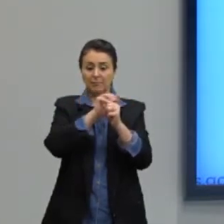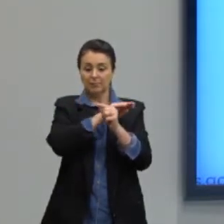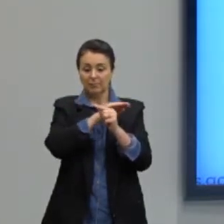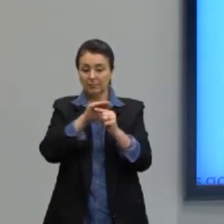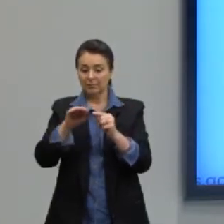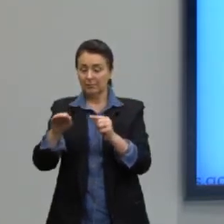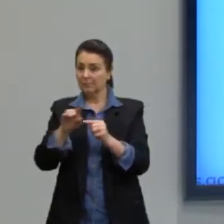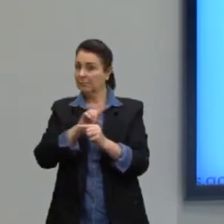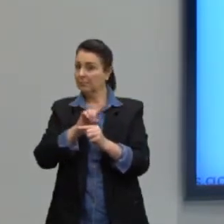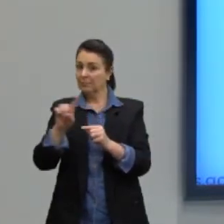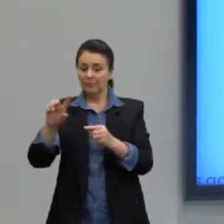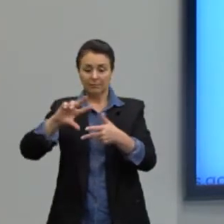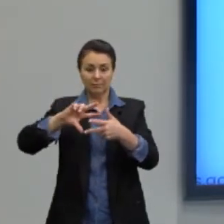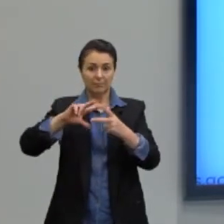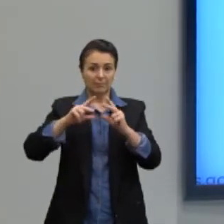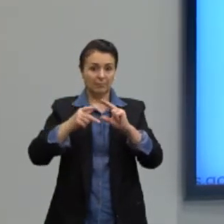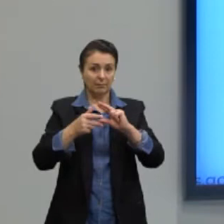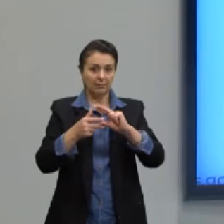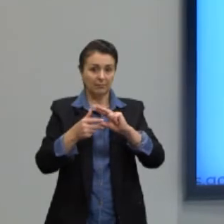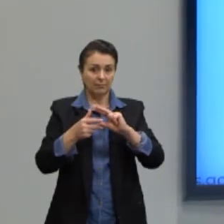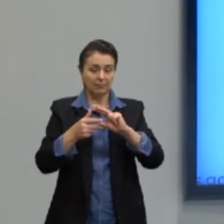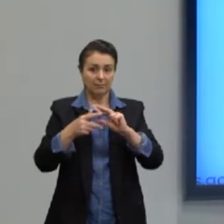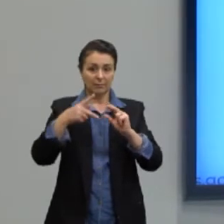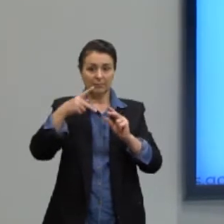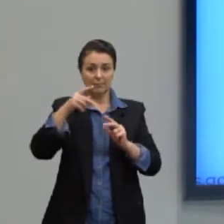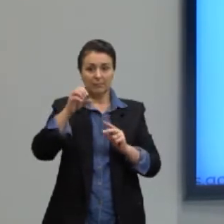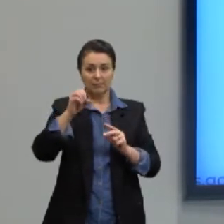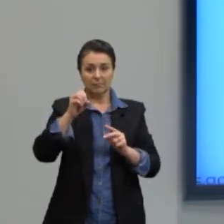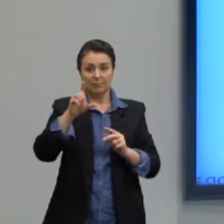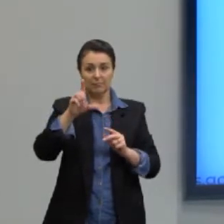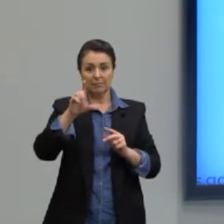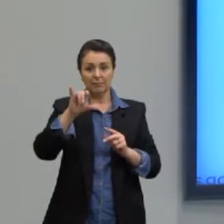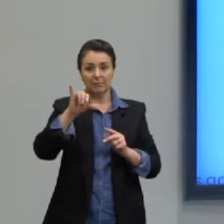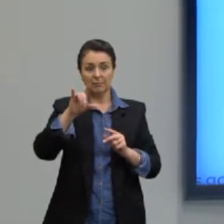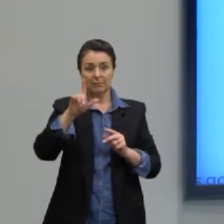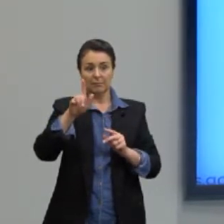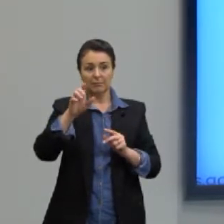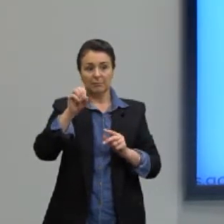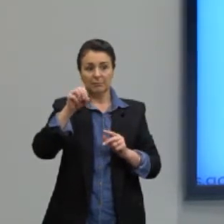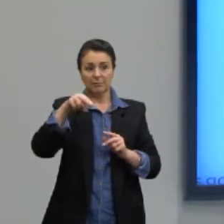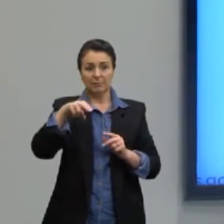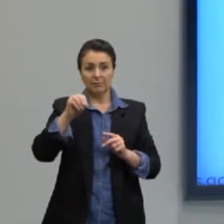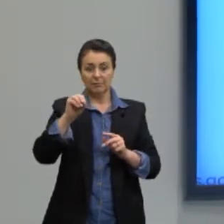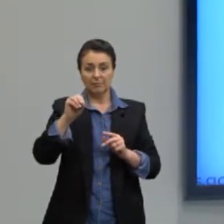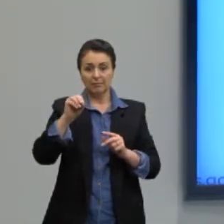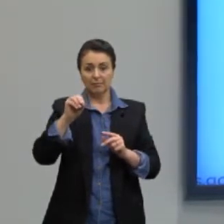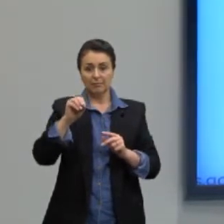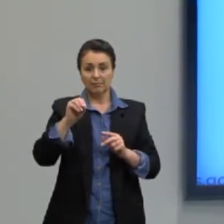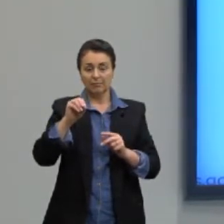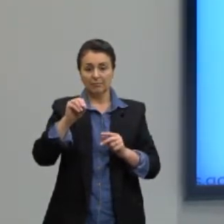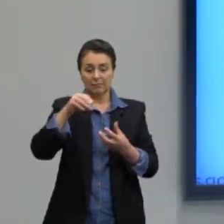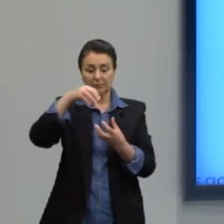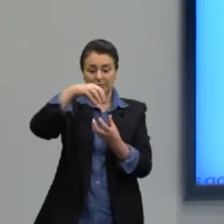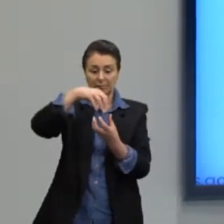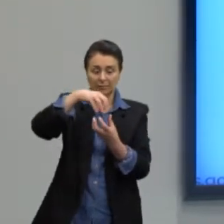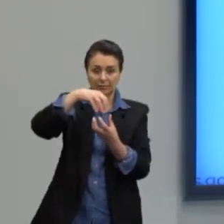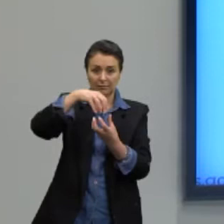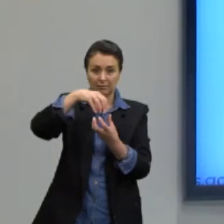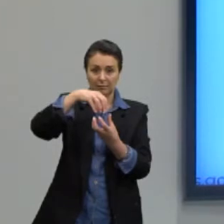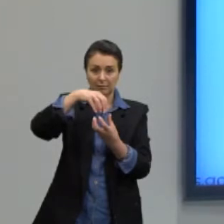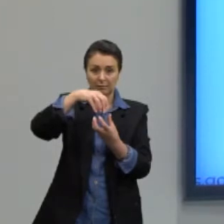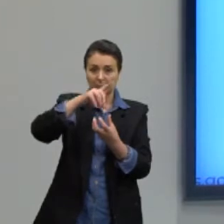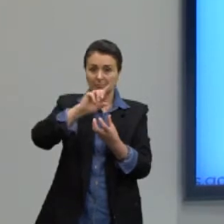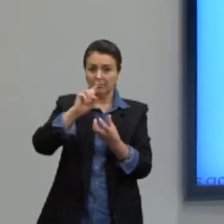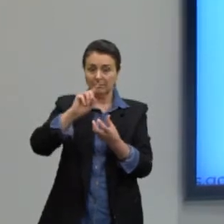Logo, este cone é um corpo redondo, certo? E não um poliedro. Perfeito?